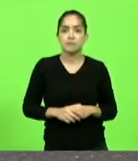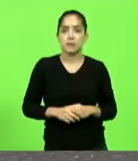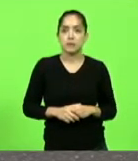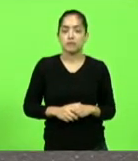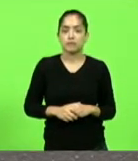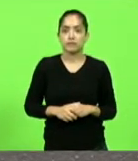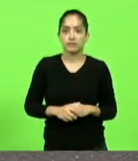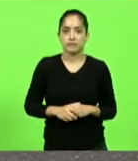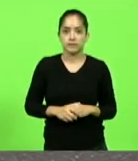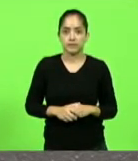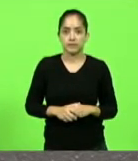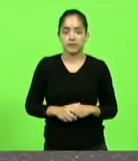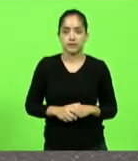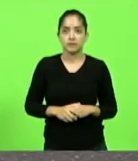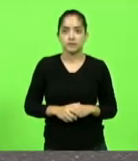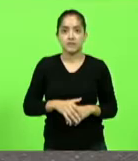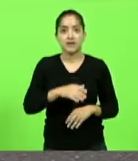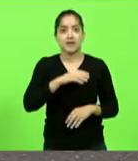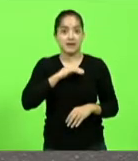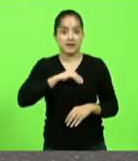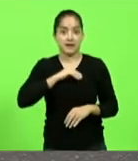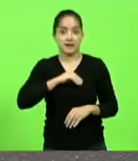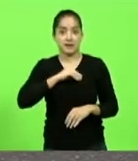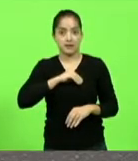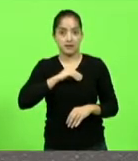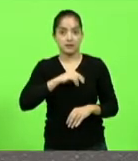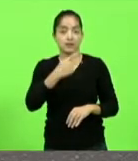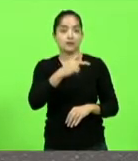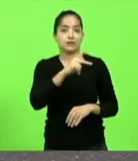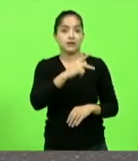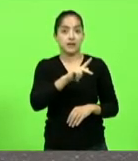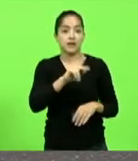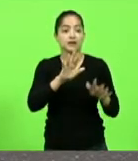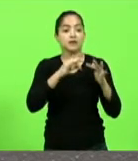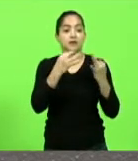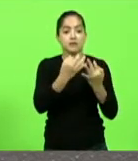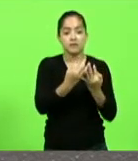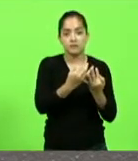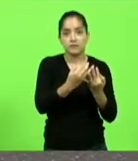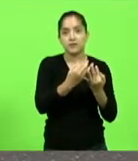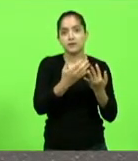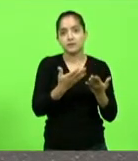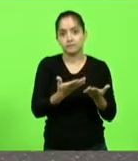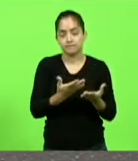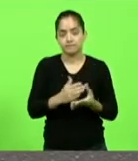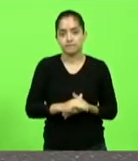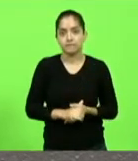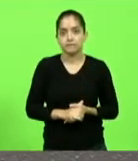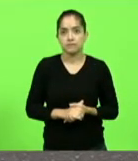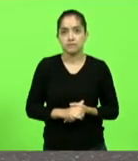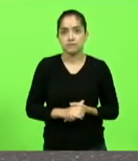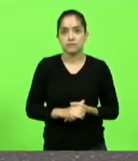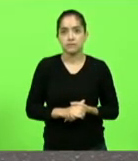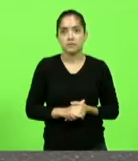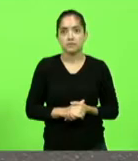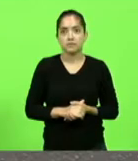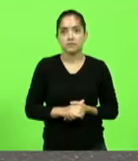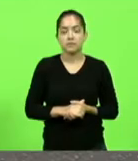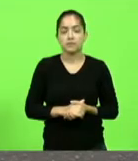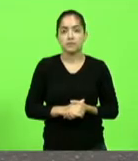essa é a renda da família o poder público